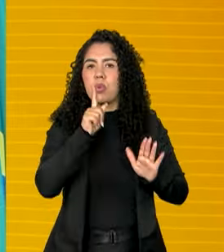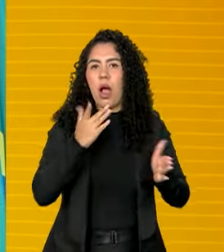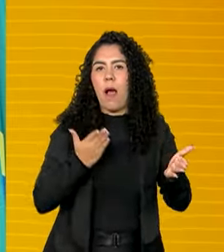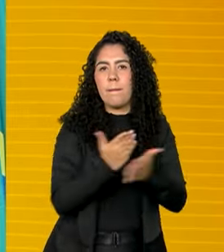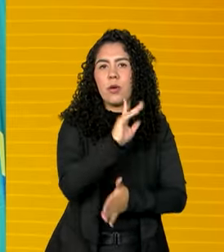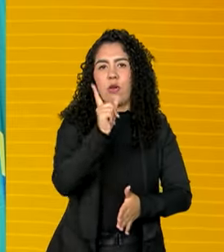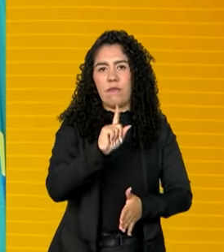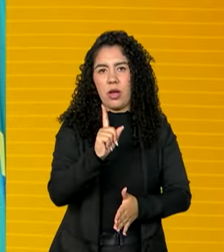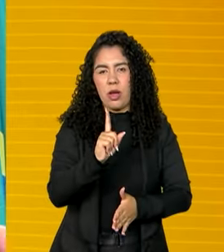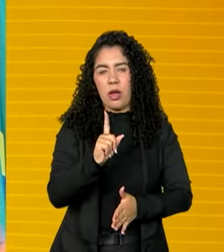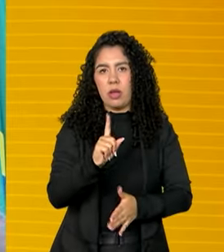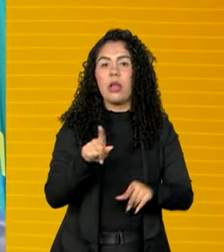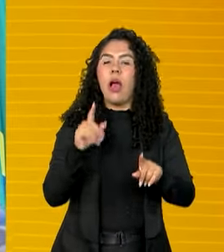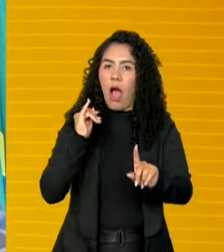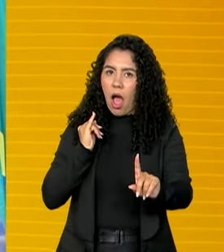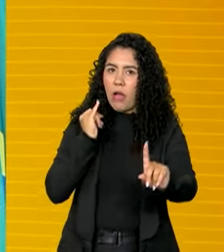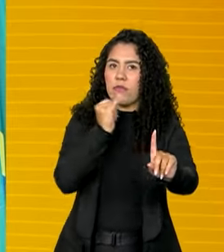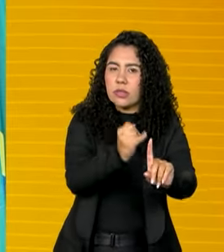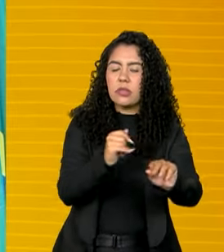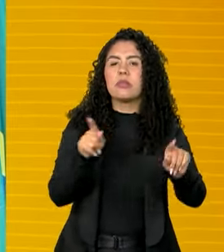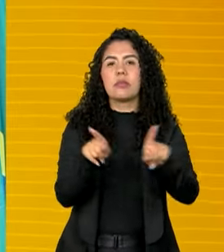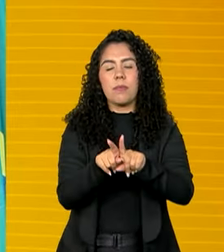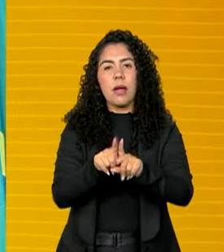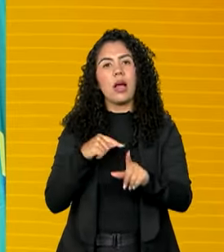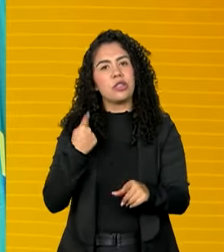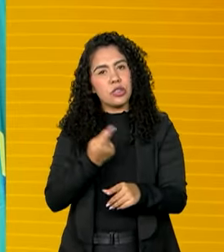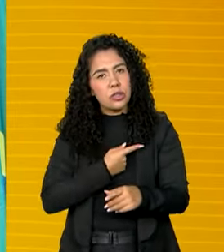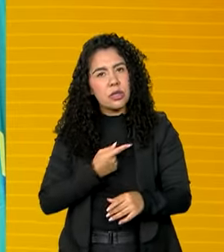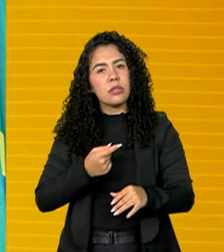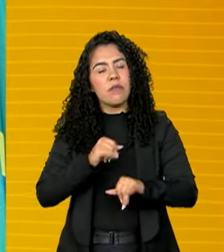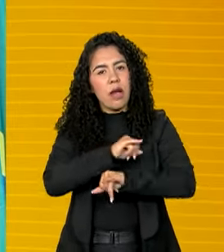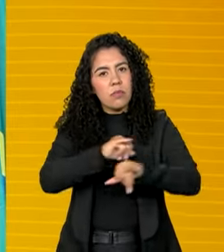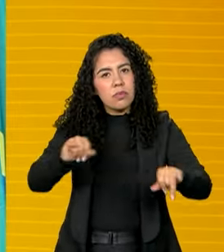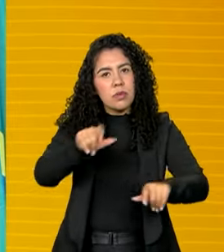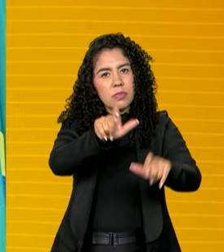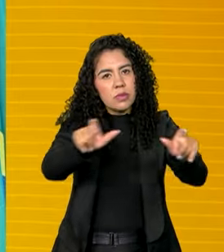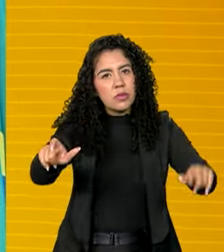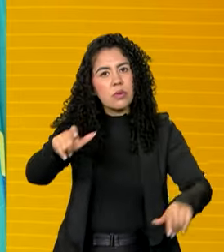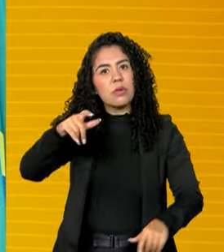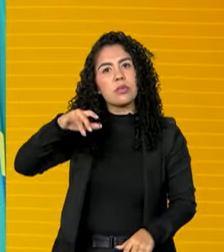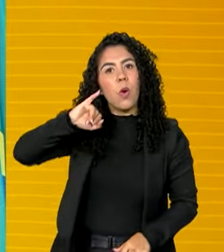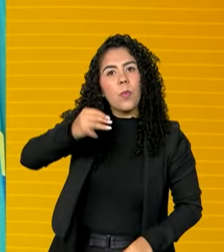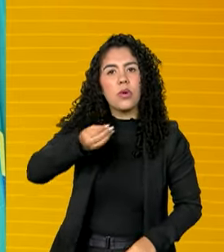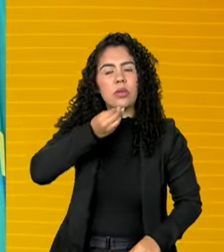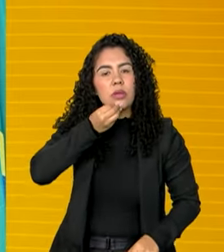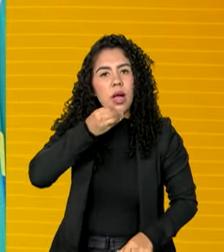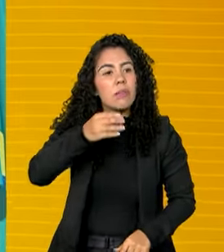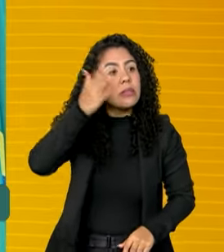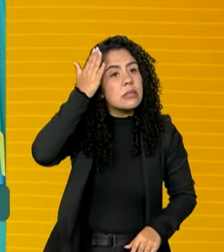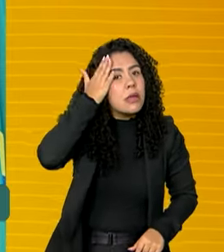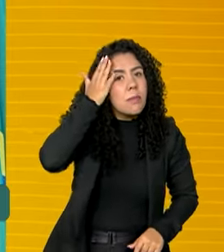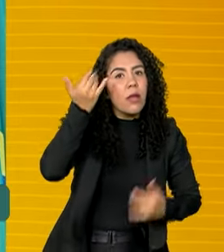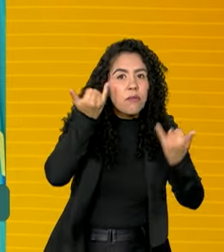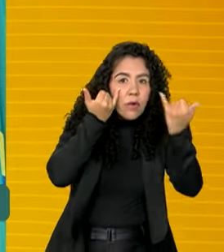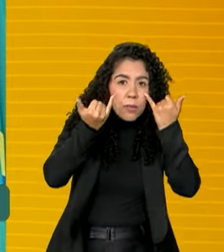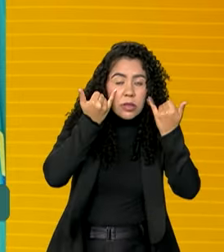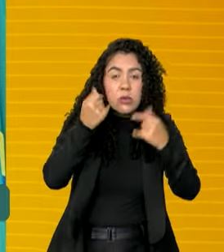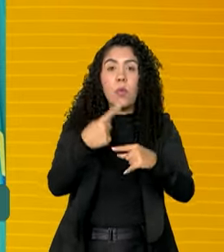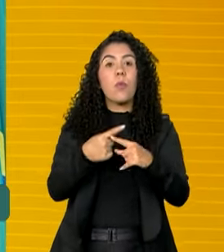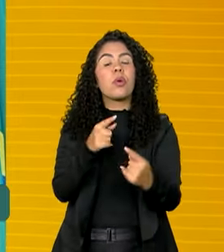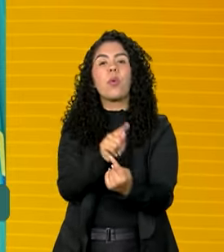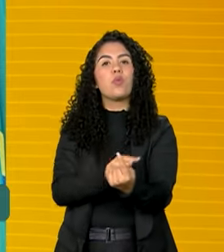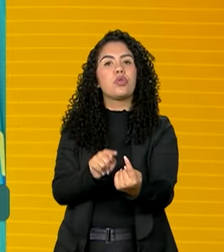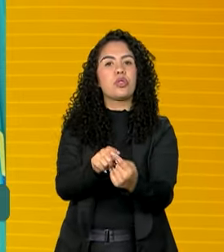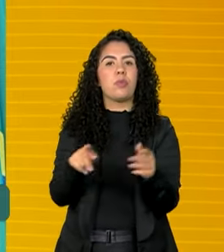dar oportunidade da prefeitura e para o cidadão para que ele possa recorrer à informação. Porque o objetivo do presidente Lula é